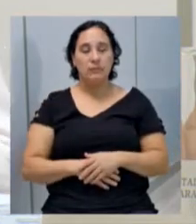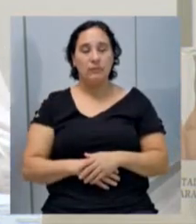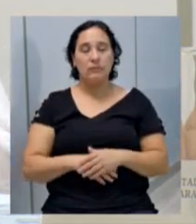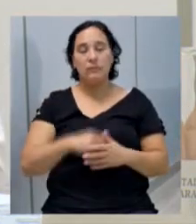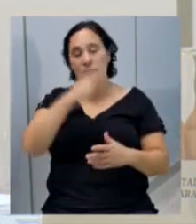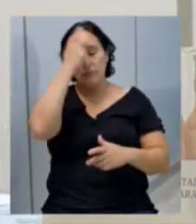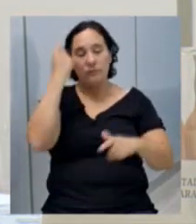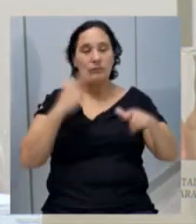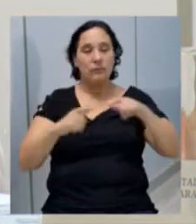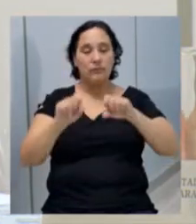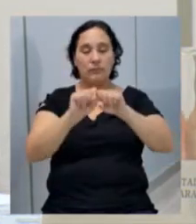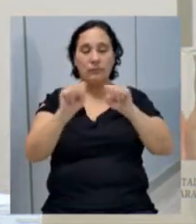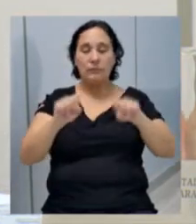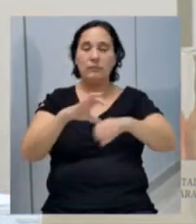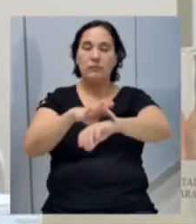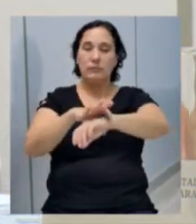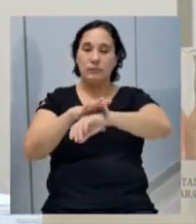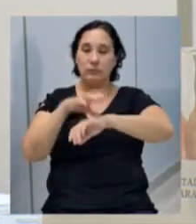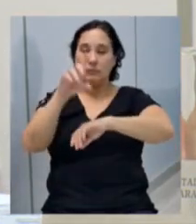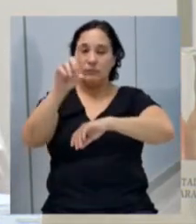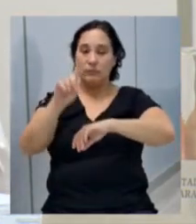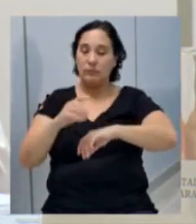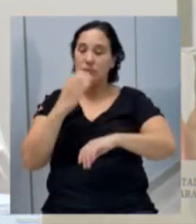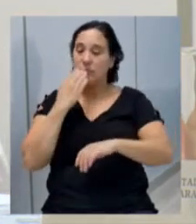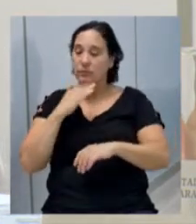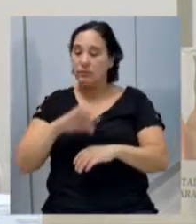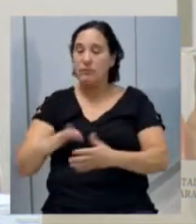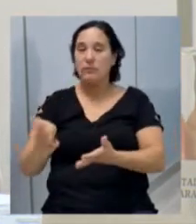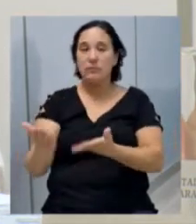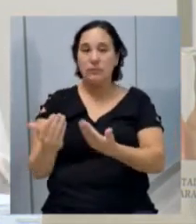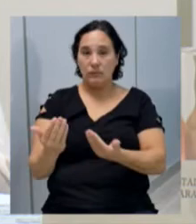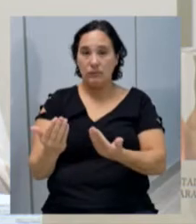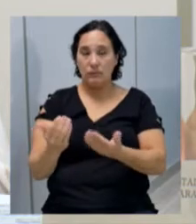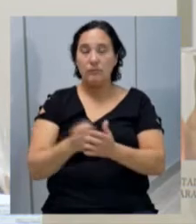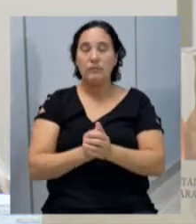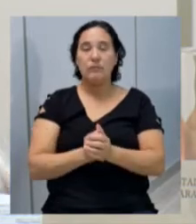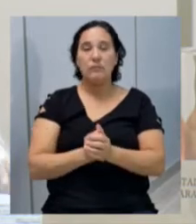Operadores do Sistema de Garantia dos Direitos de Crianças e Adolescentes